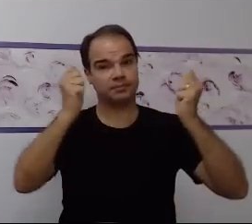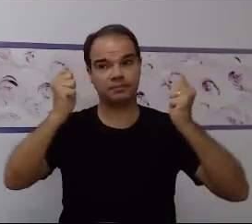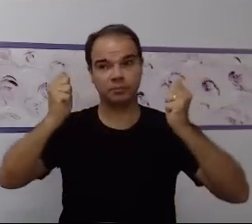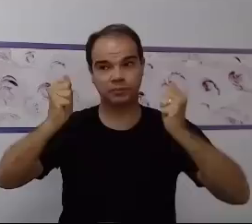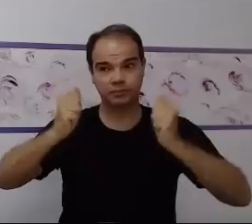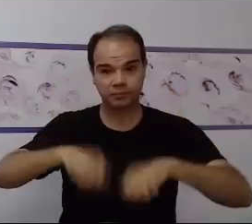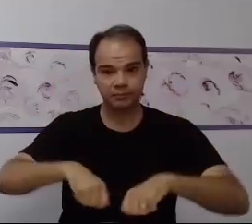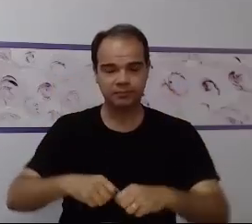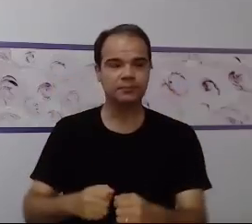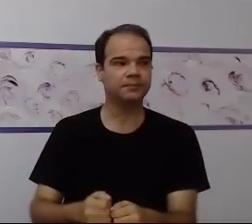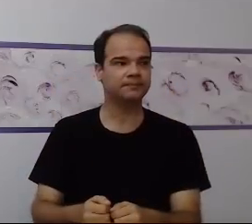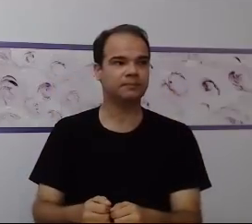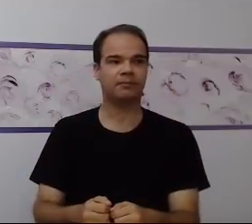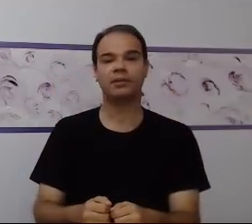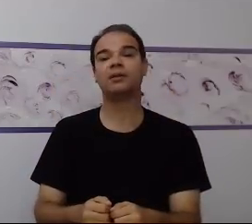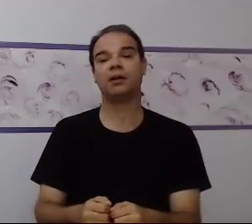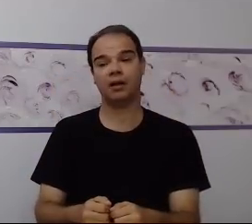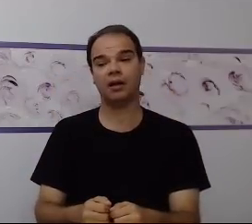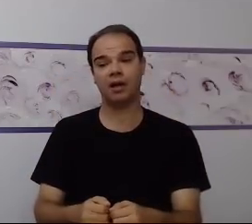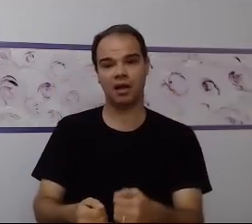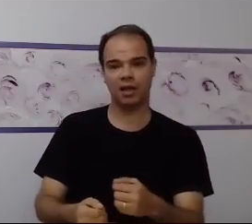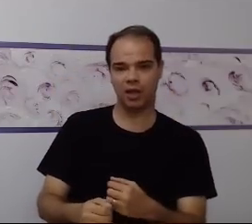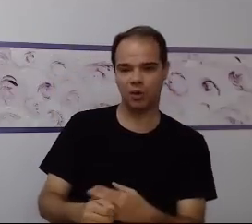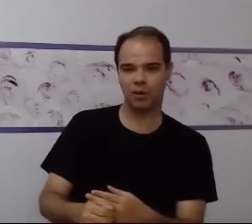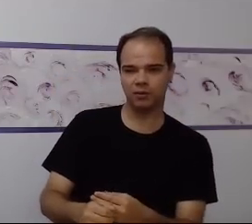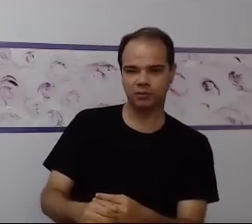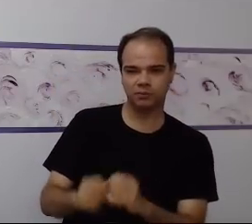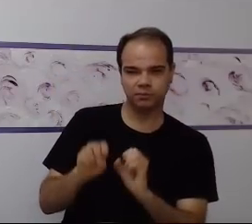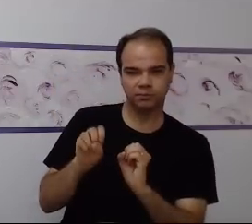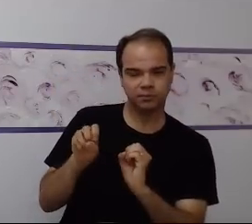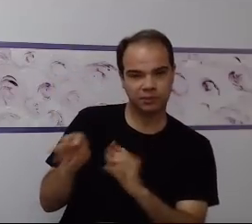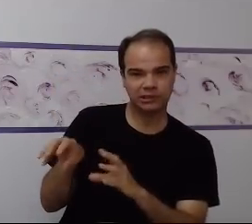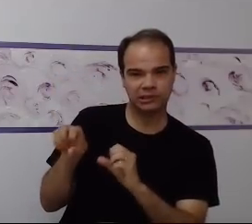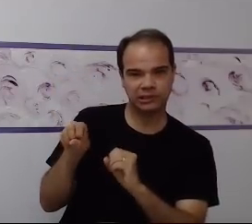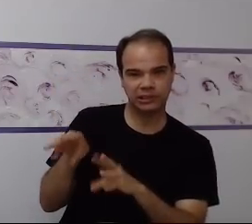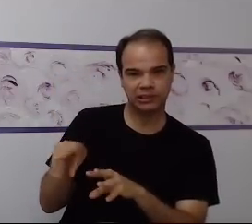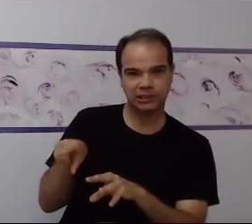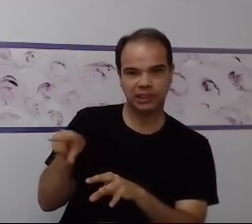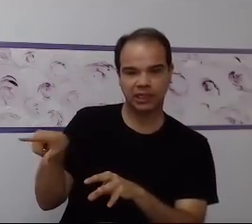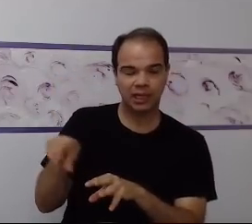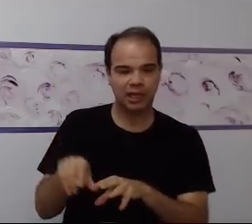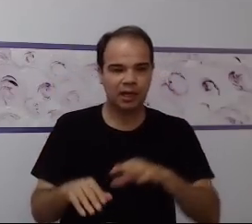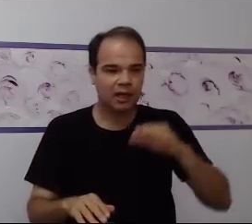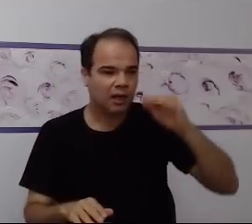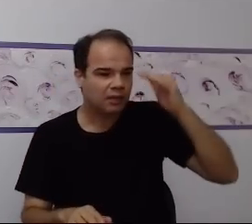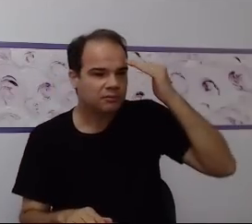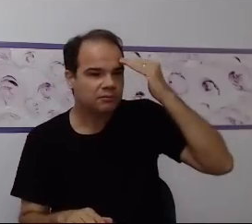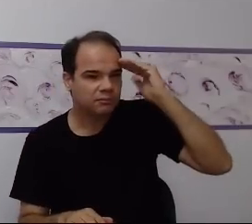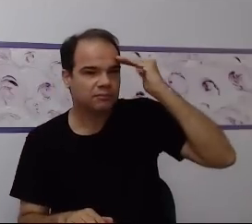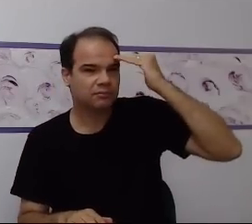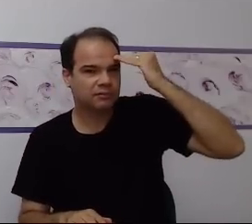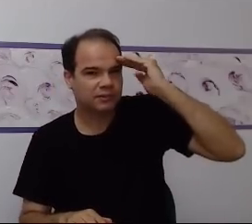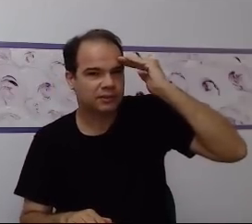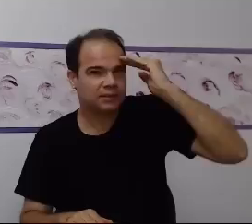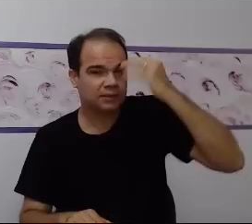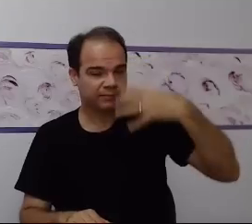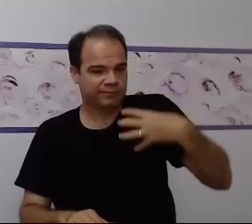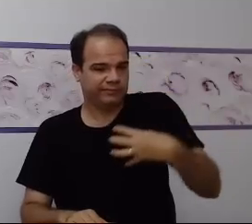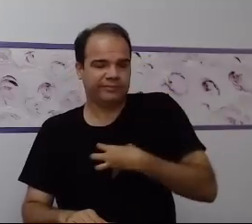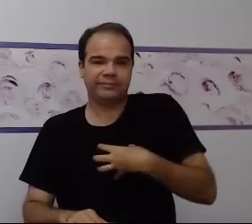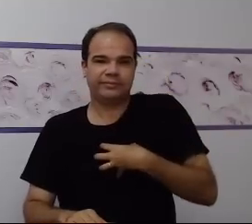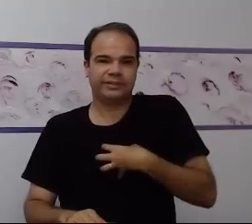faça, que ela obedeça o meu comando, mas de uma maneira mais prazerosa para ela. Porque, às vezes, eu utilizo, nesse momento, às vezes, até o próprio